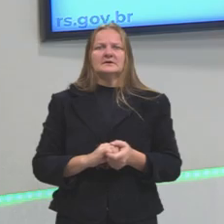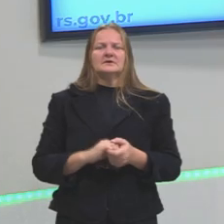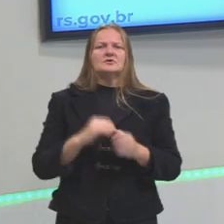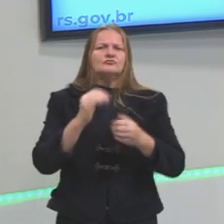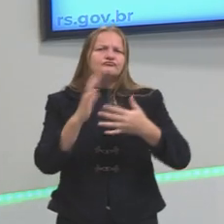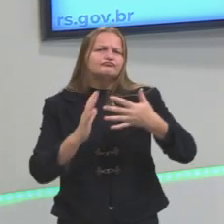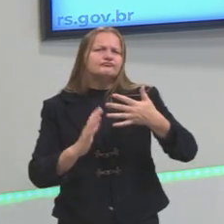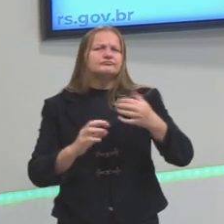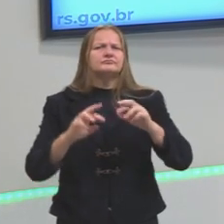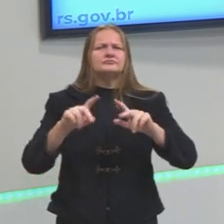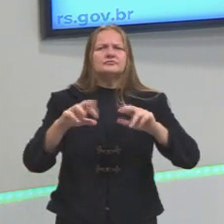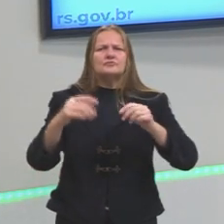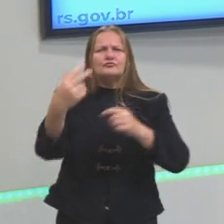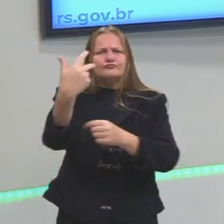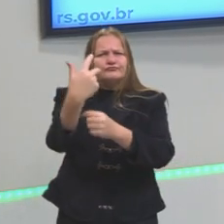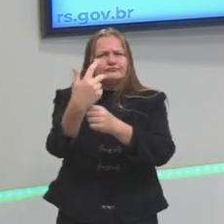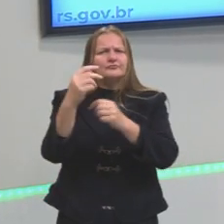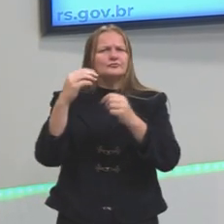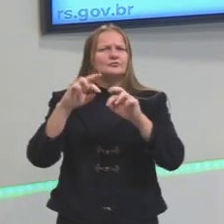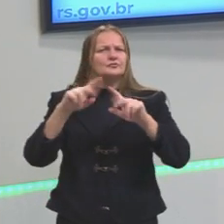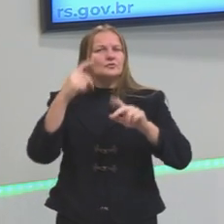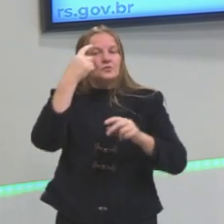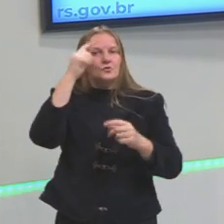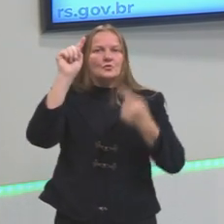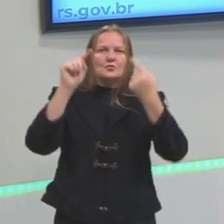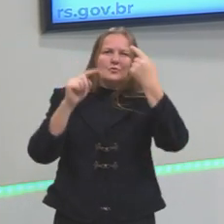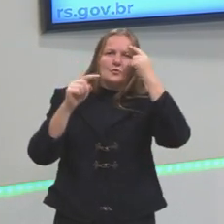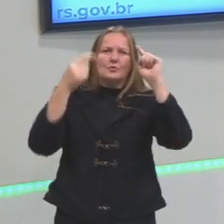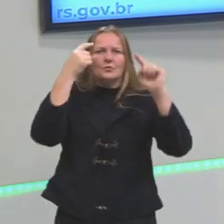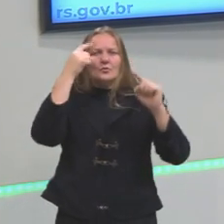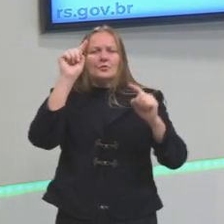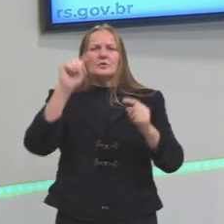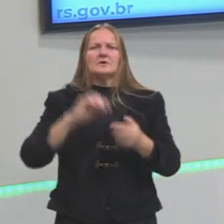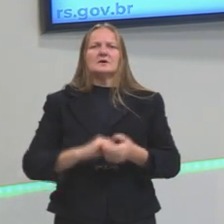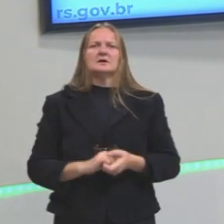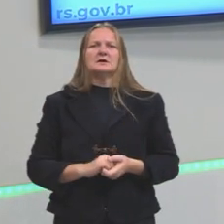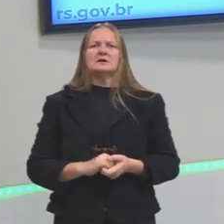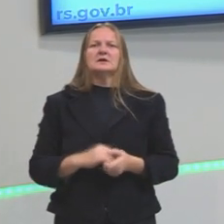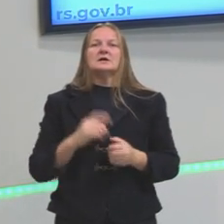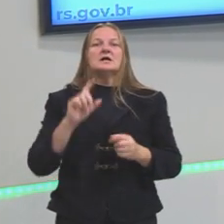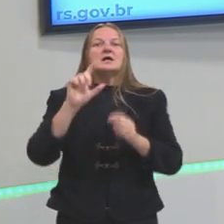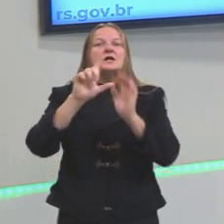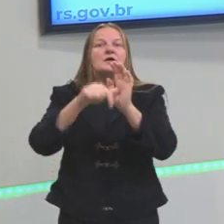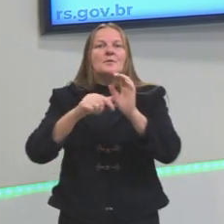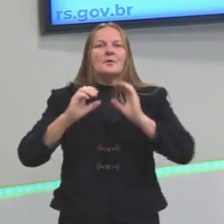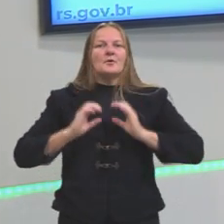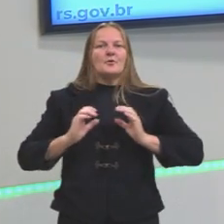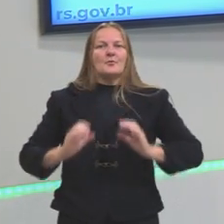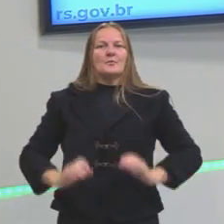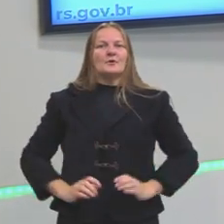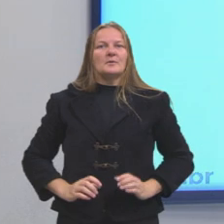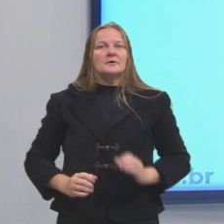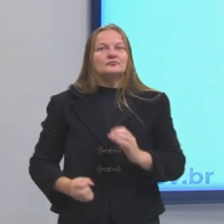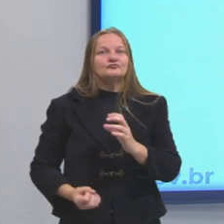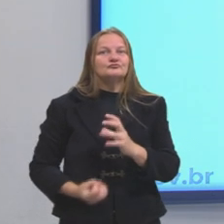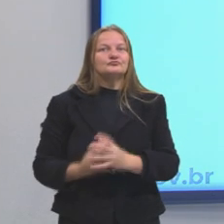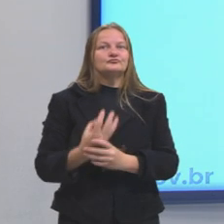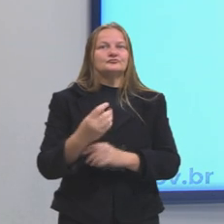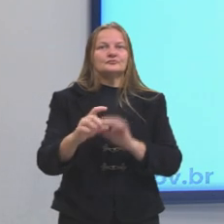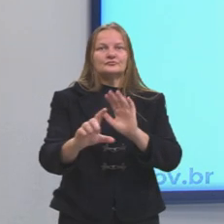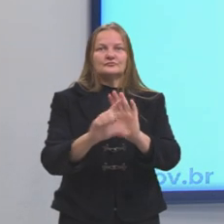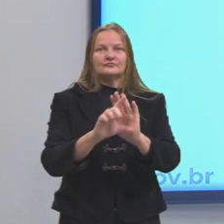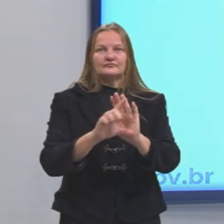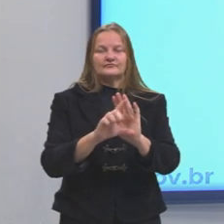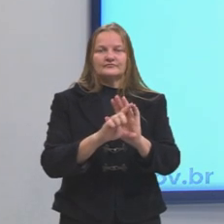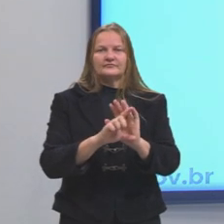ideia, o pessoal das câmaras essa ideia, até que essa ideia vire um comportamento, vire uma lei. Então, essa é a perspectiva do Max Weber.